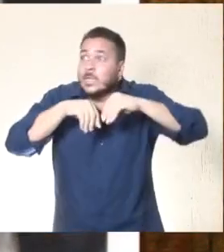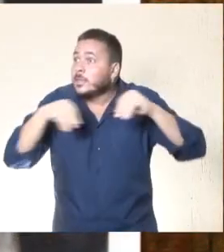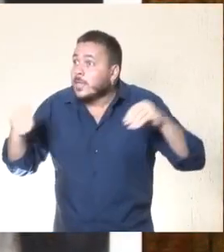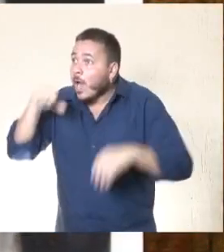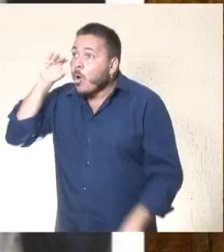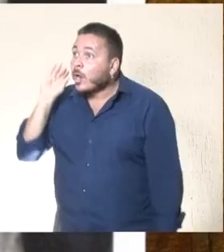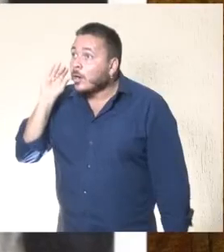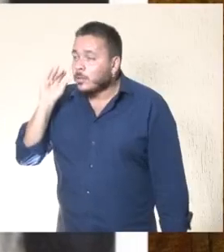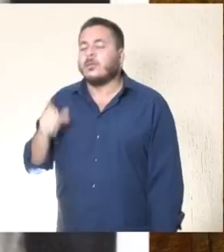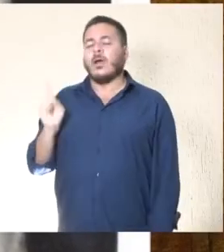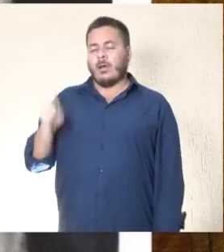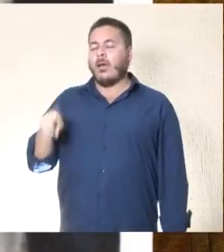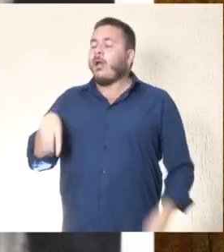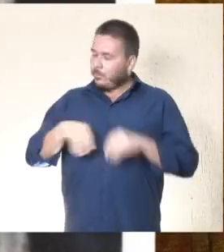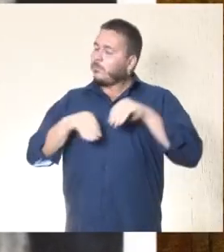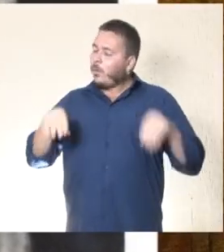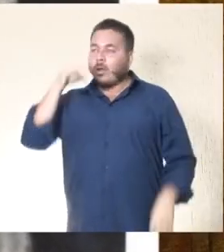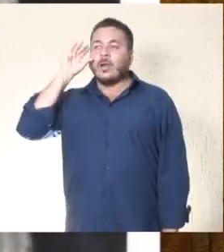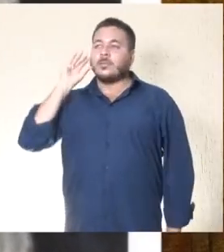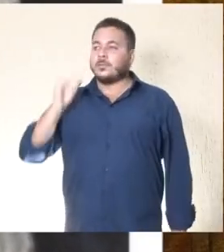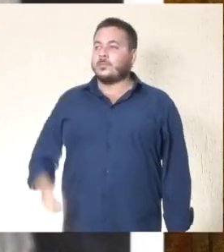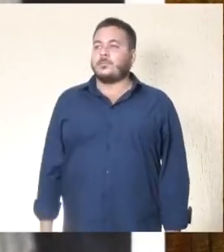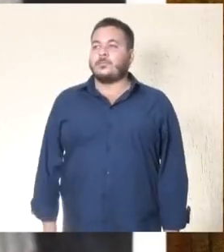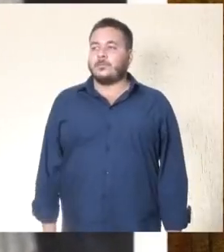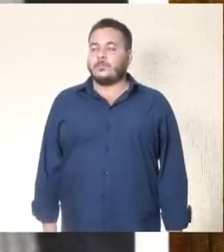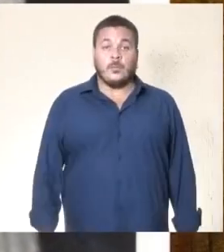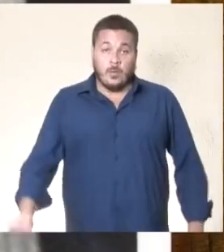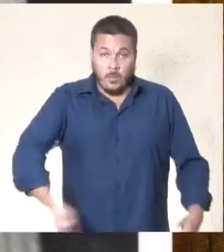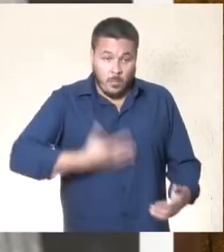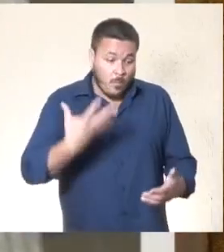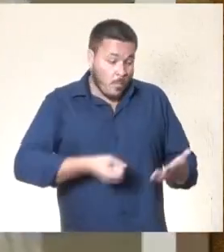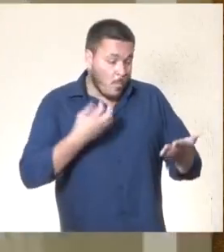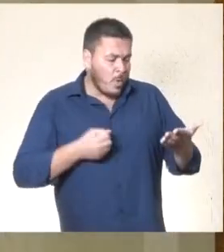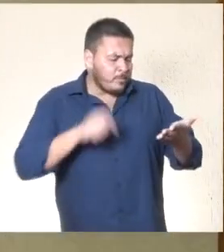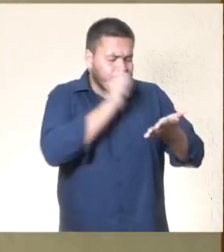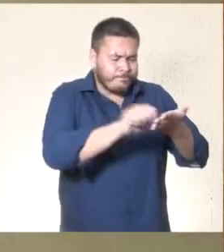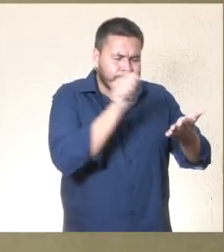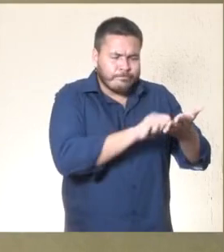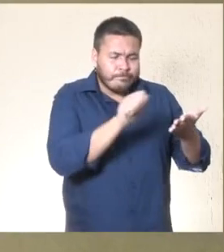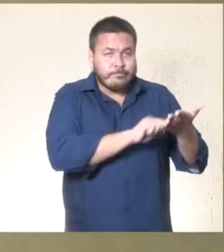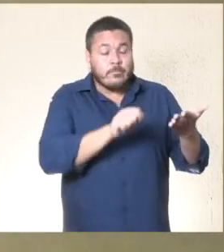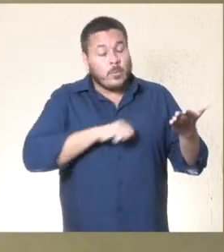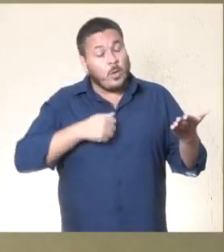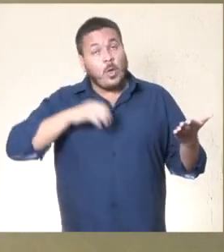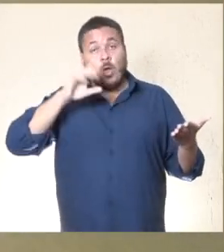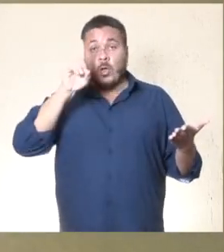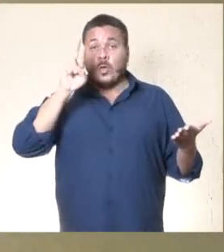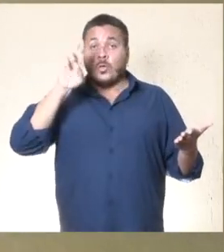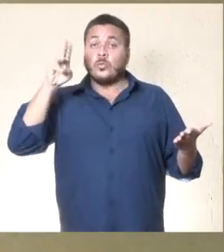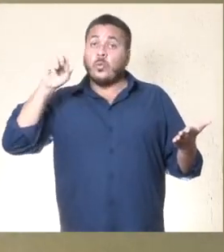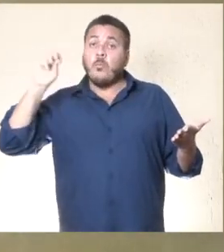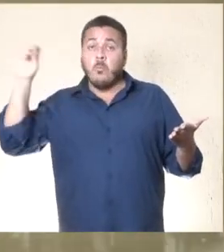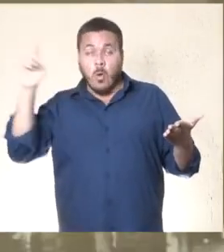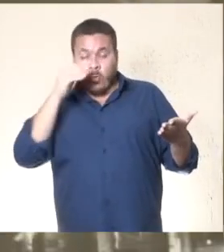A terra de Cora Coralina? É, a terra de Cora Coralina. Foi ao ter sua poesia conhecida por Carlos Drummond de